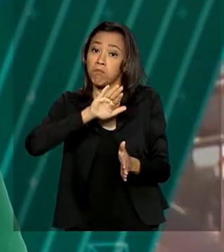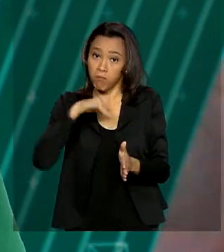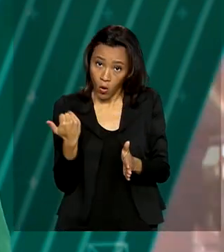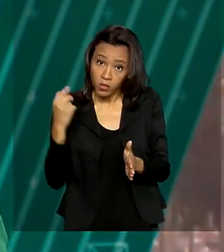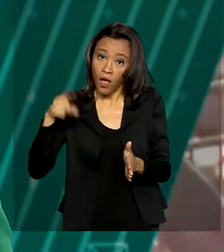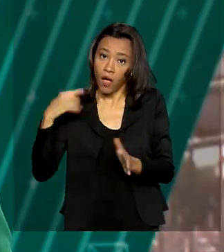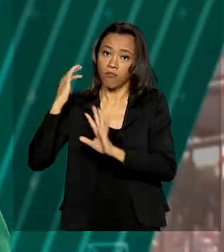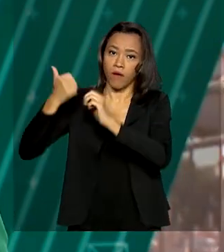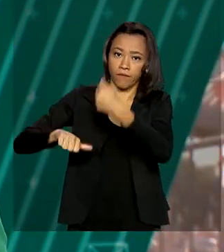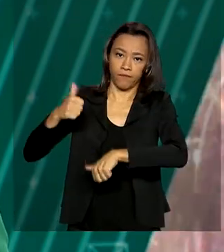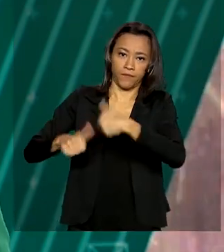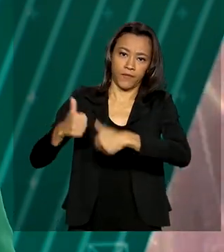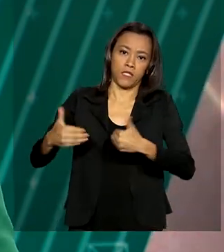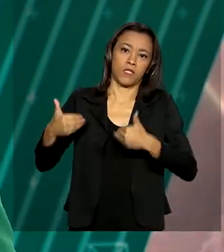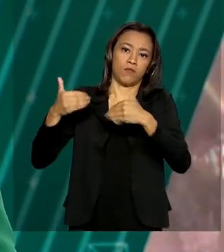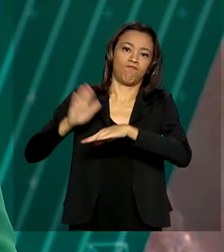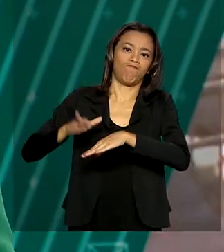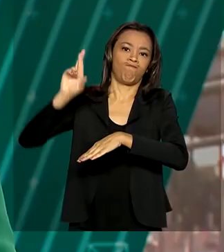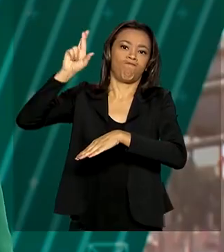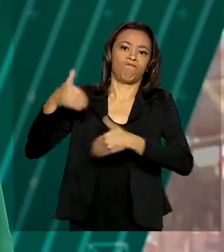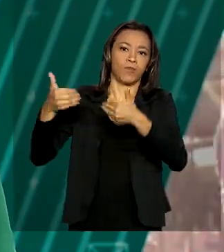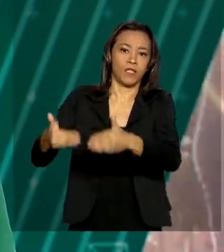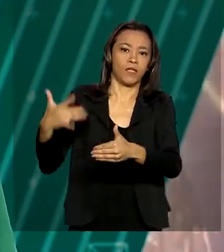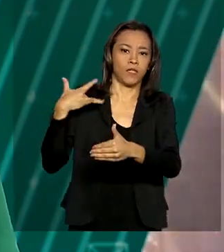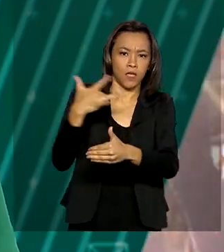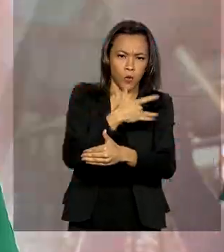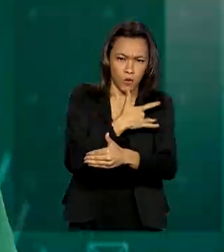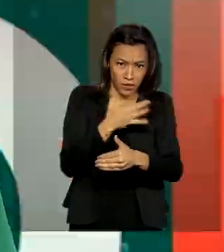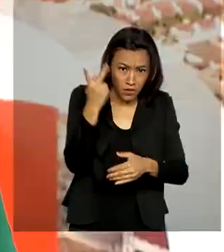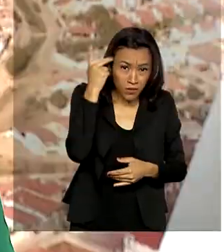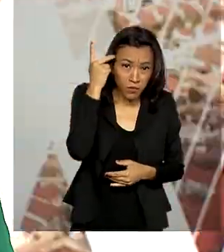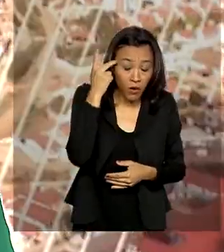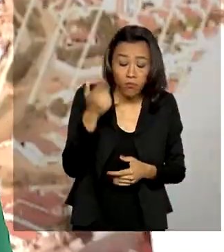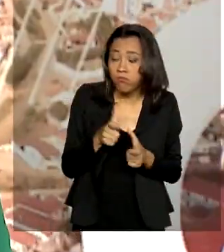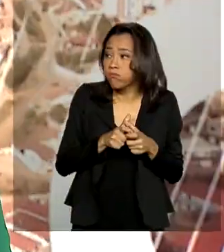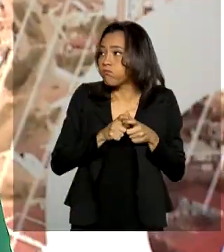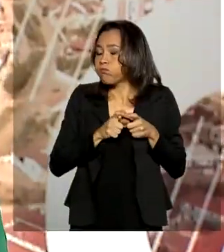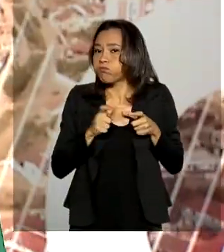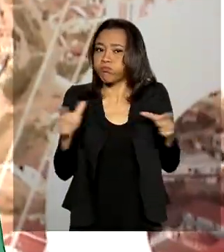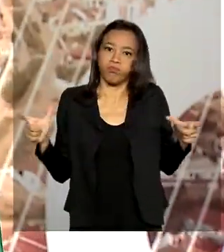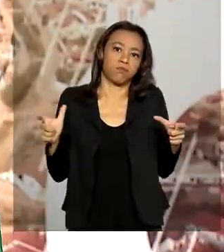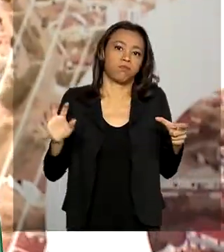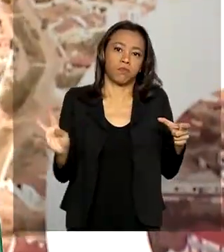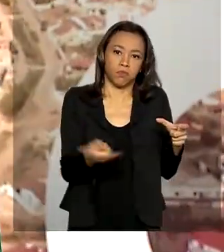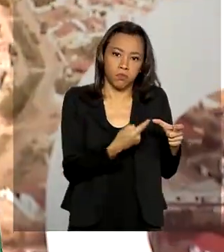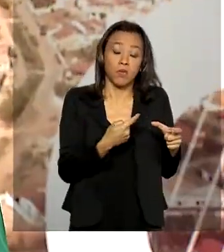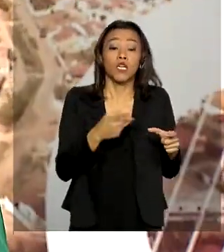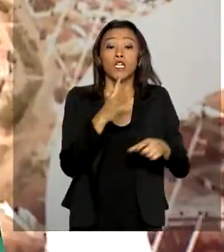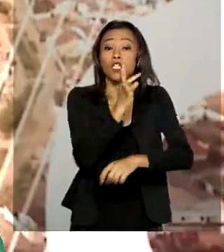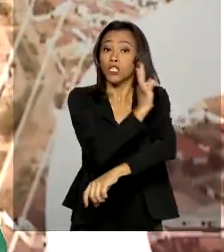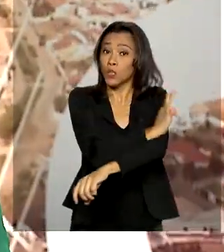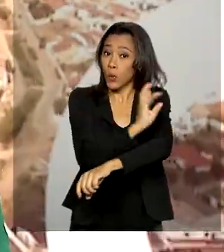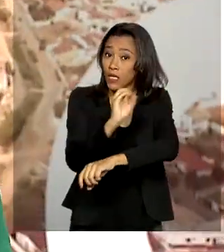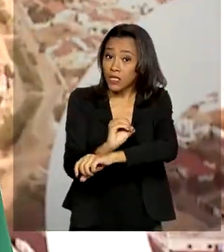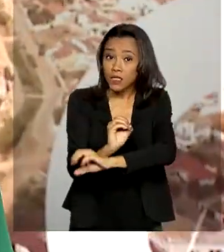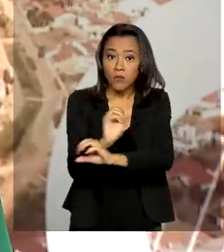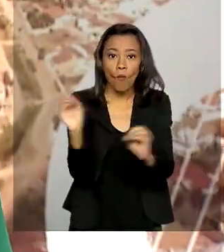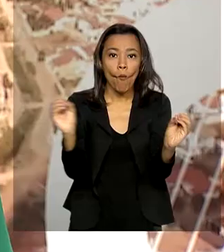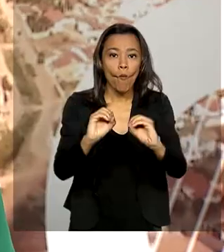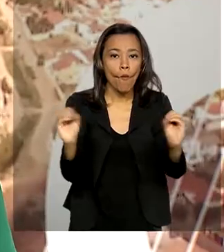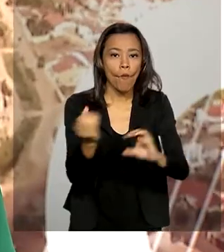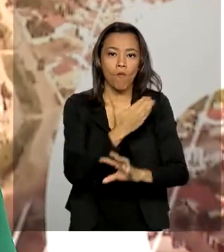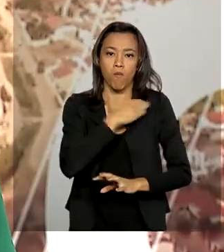Ministério da Saúde nesse domingo. São Paulo concentra a maior parte das notificações e apenas Tocantins não registra